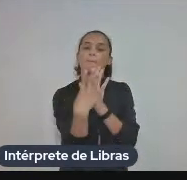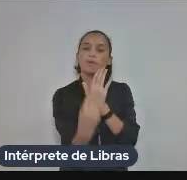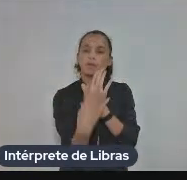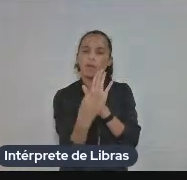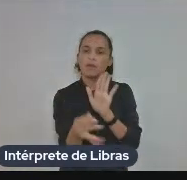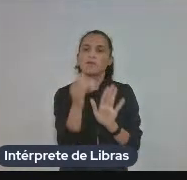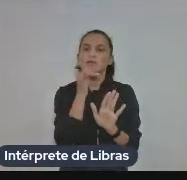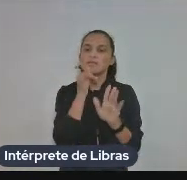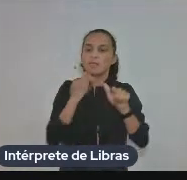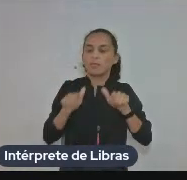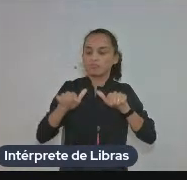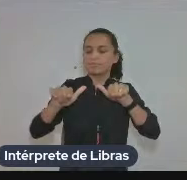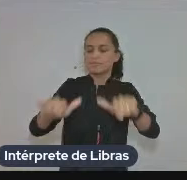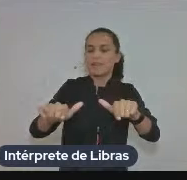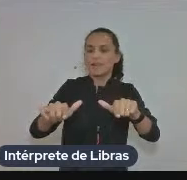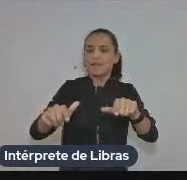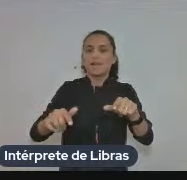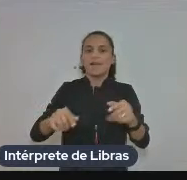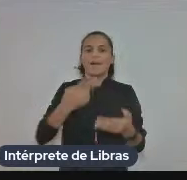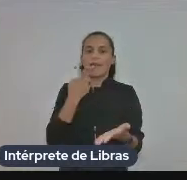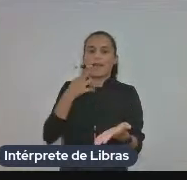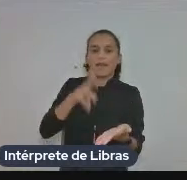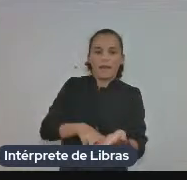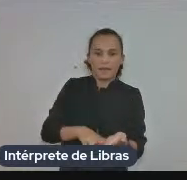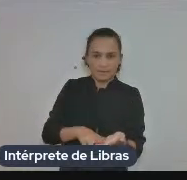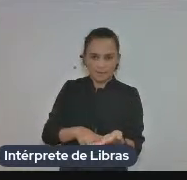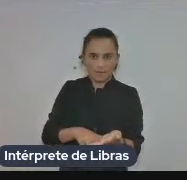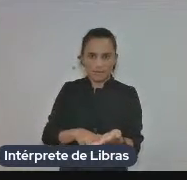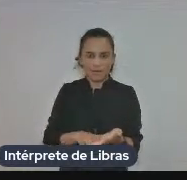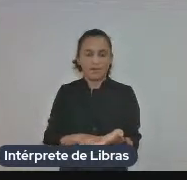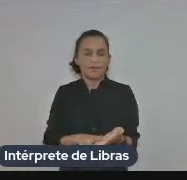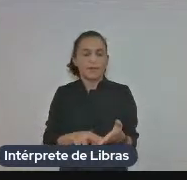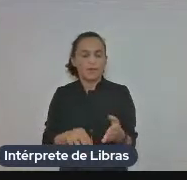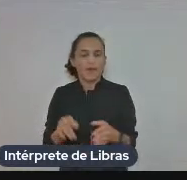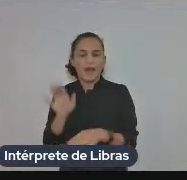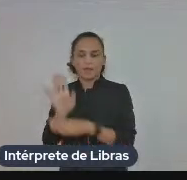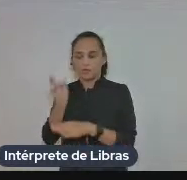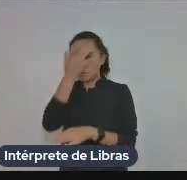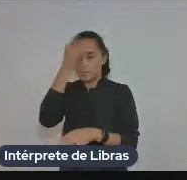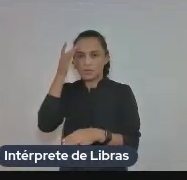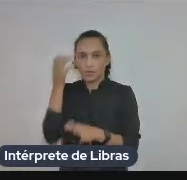cartas ou seja ela ajuda as pessoas a produzir em massa